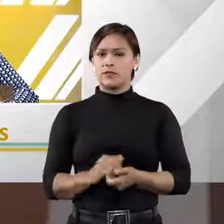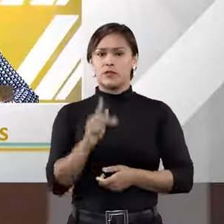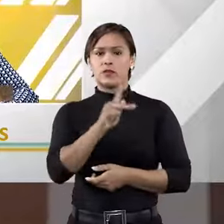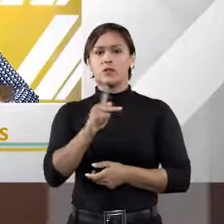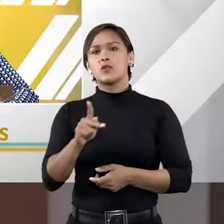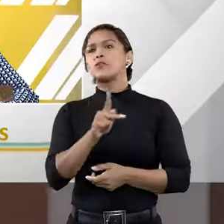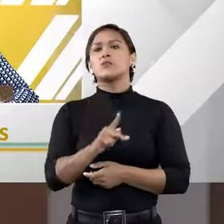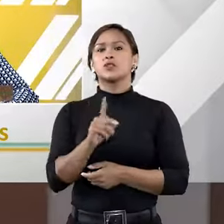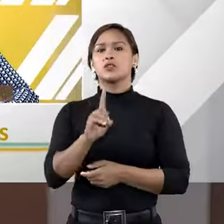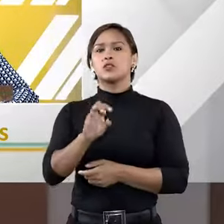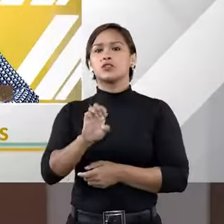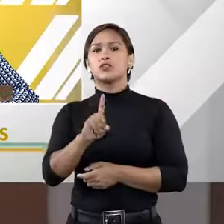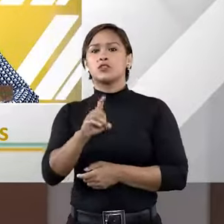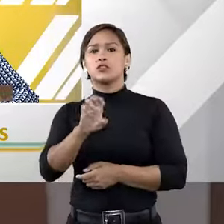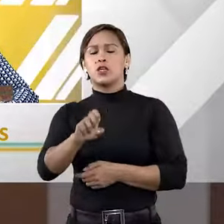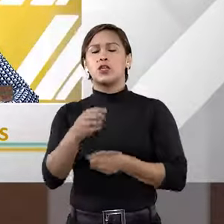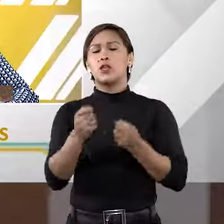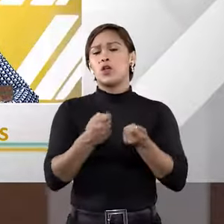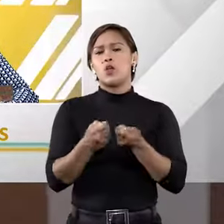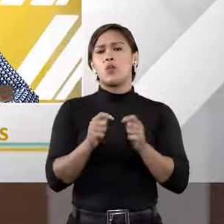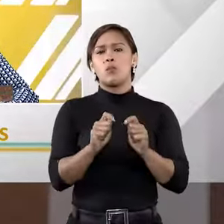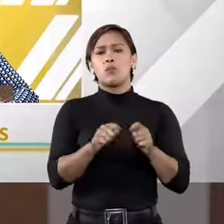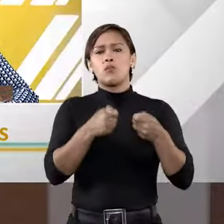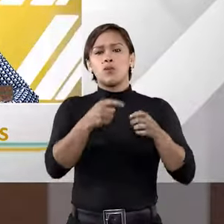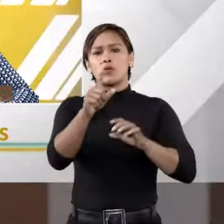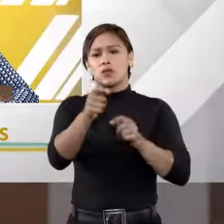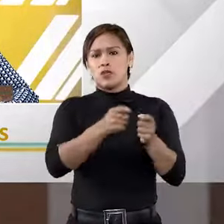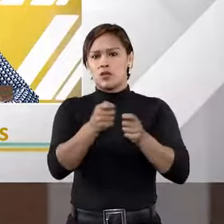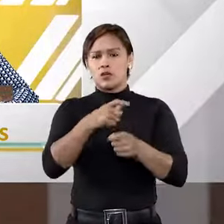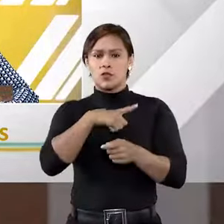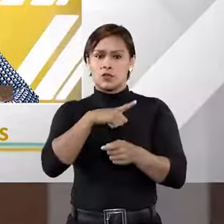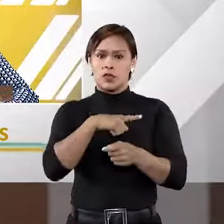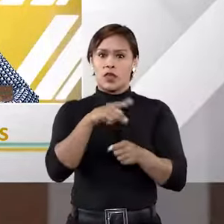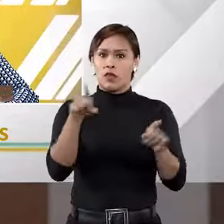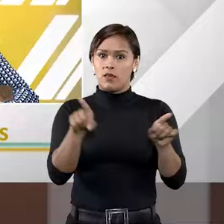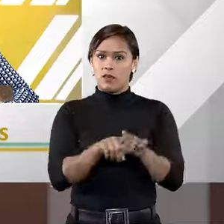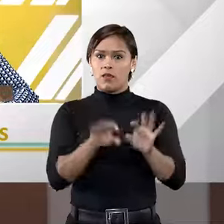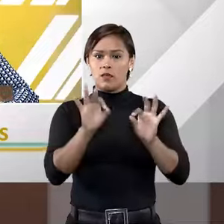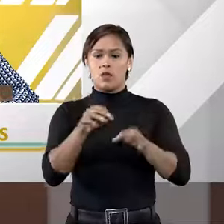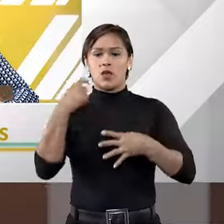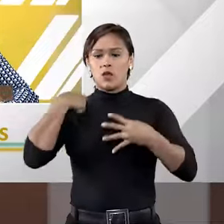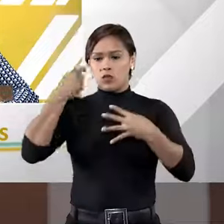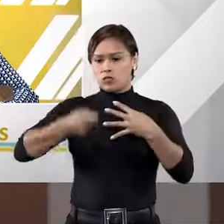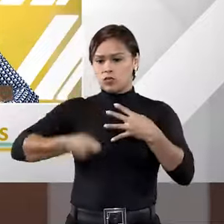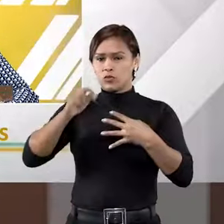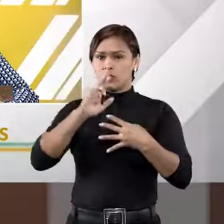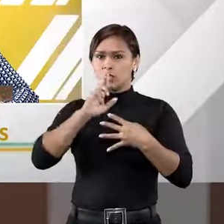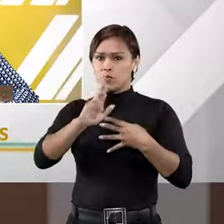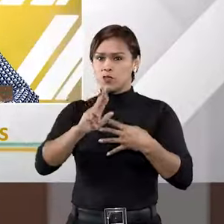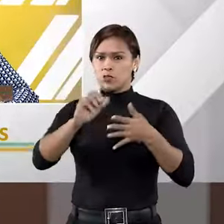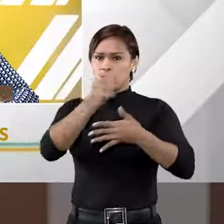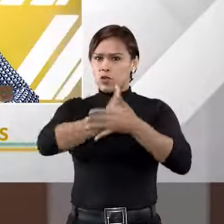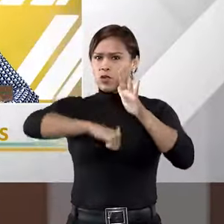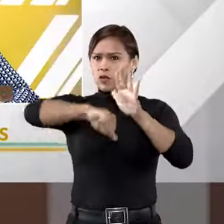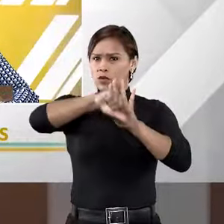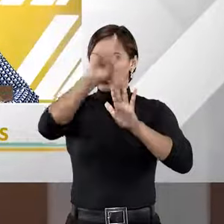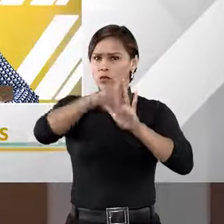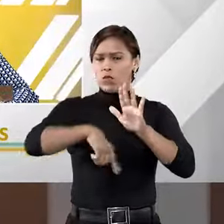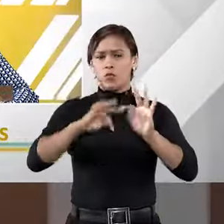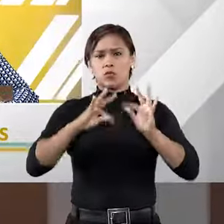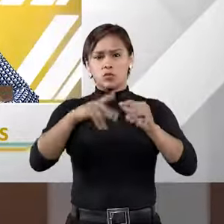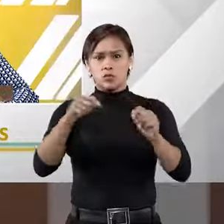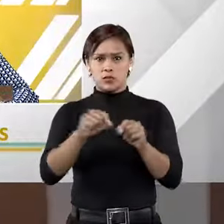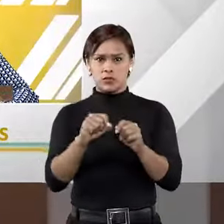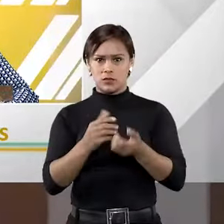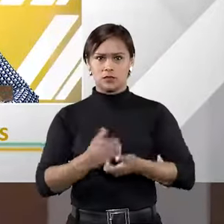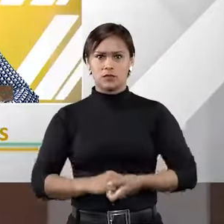Fred Didier, quais são os poderes do árbitro? Ele, assim como os juízes, responde criminalmente por seus atos?